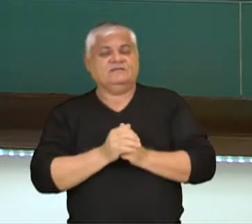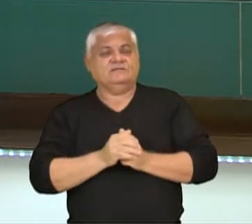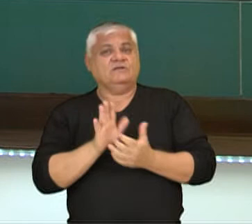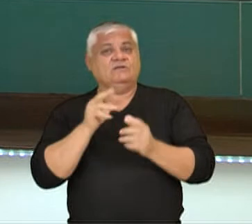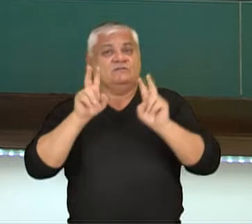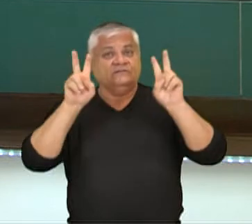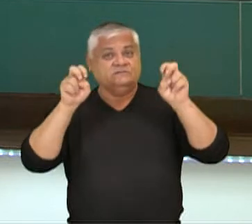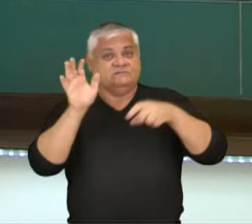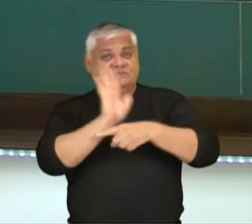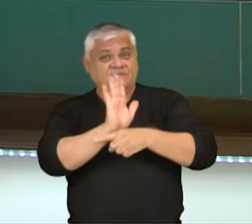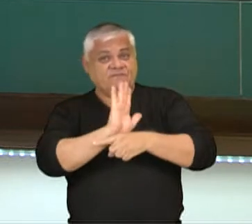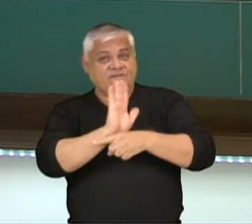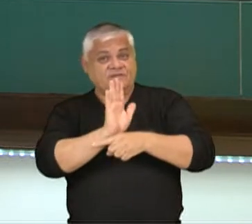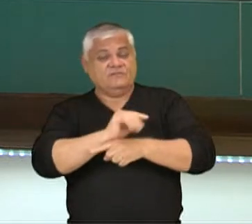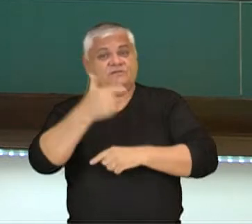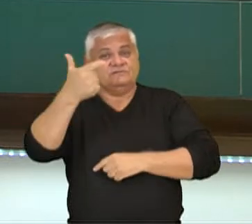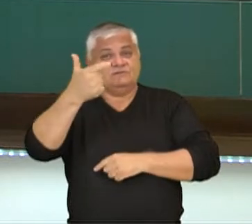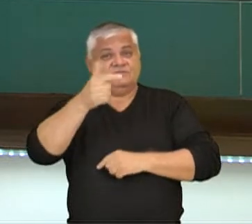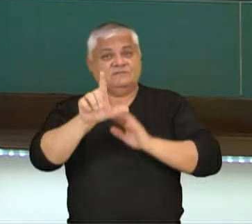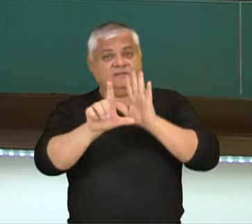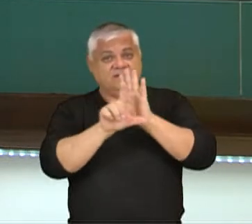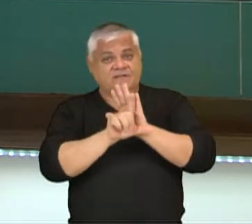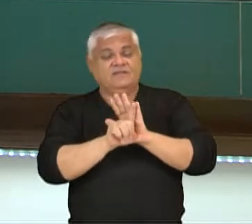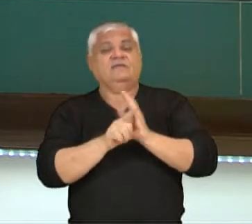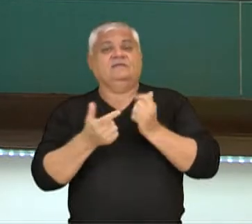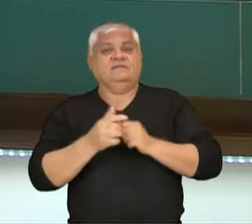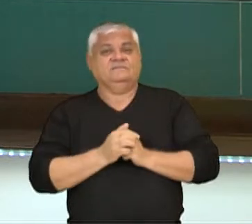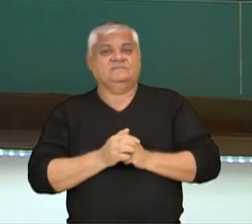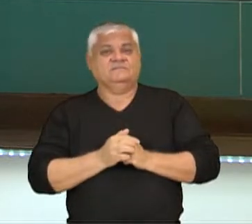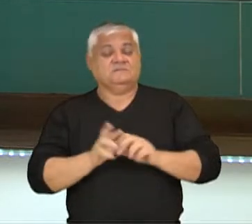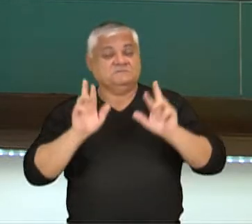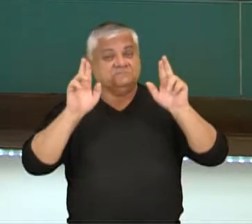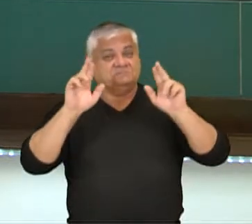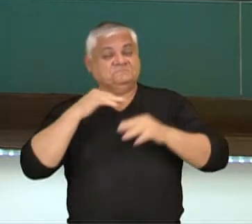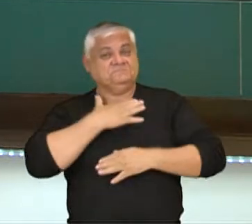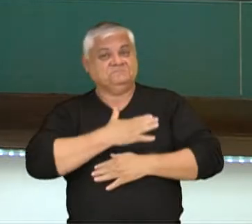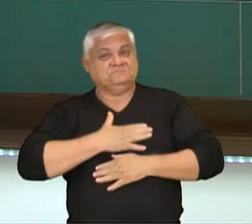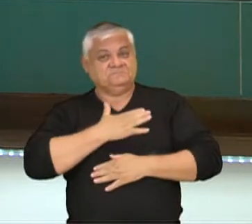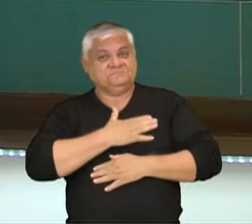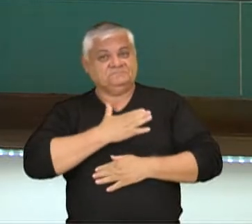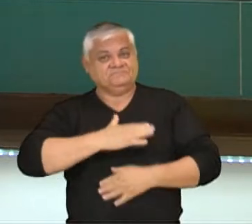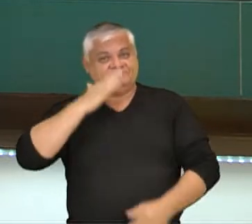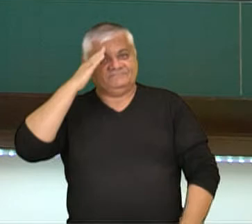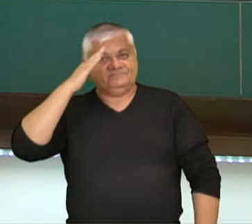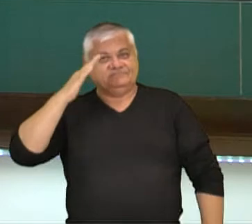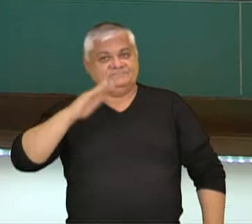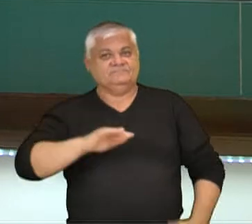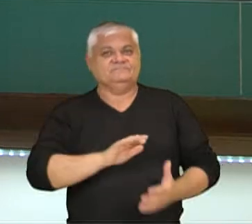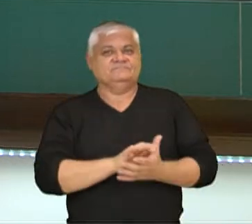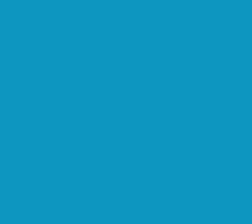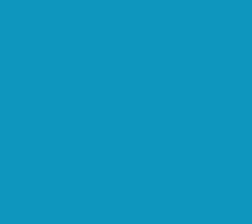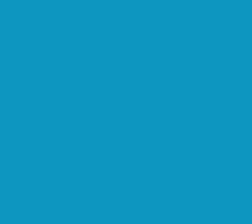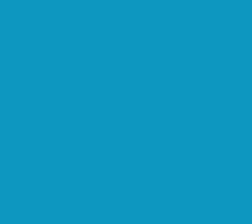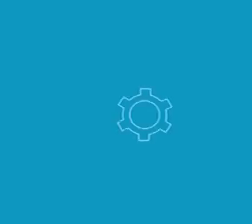falamos, então, da segunda lei de newton. Espero que vocês tenham gostado e até breve.